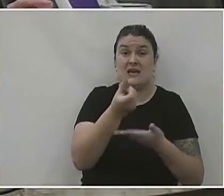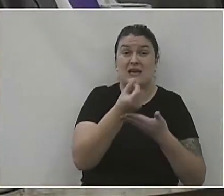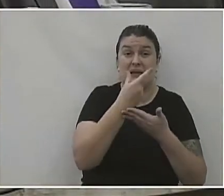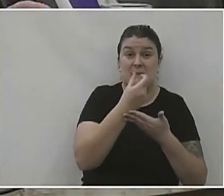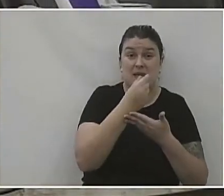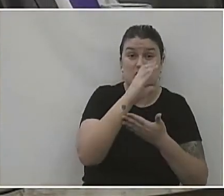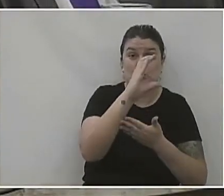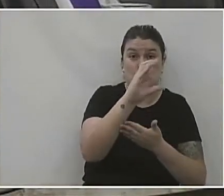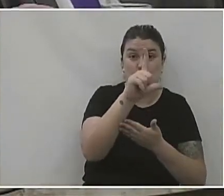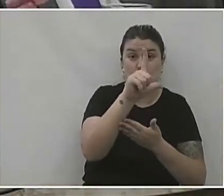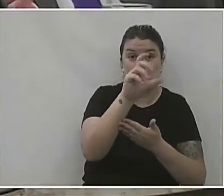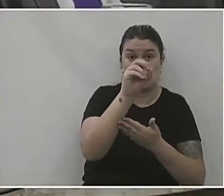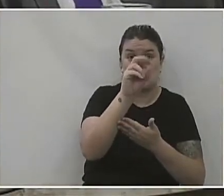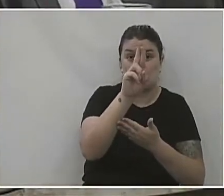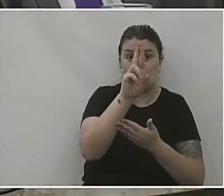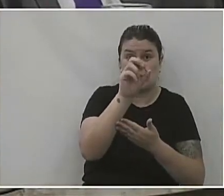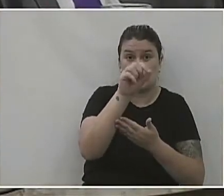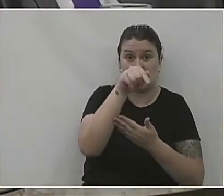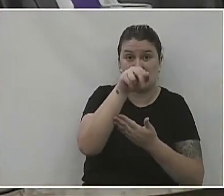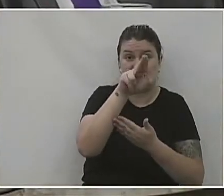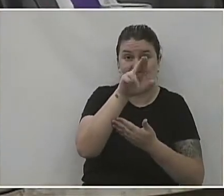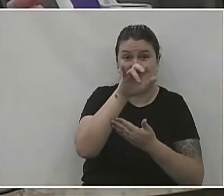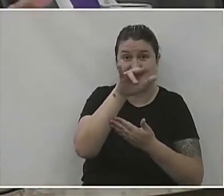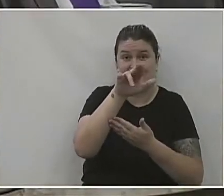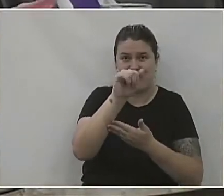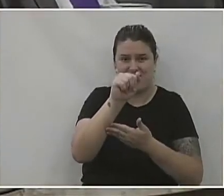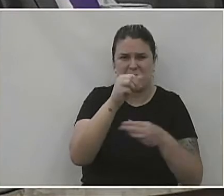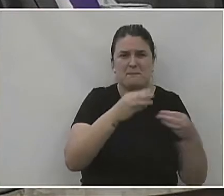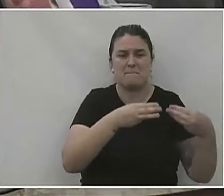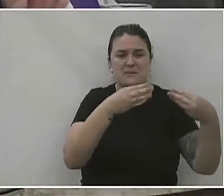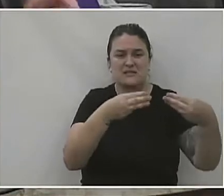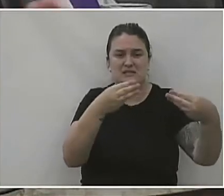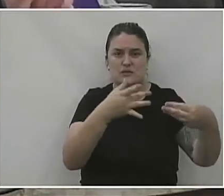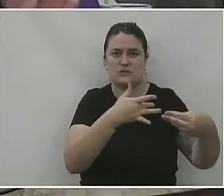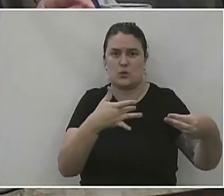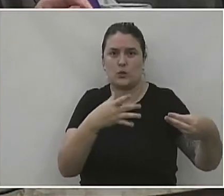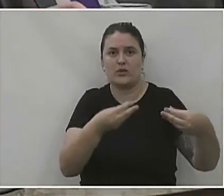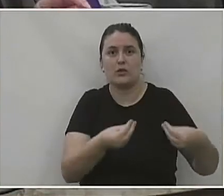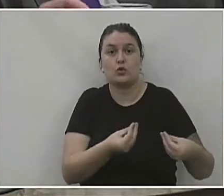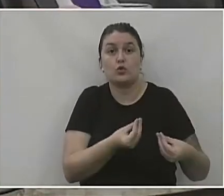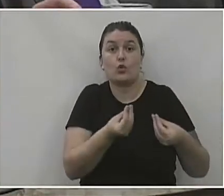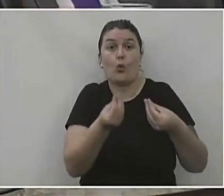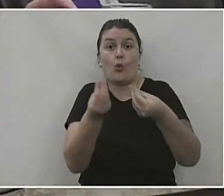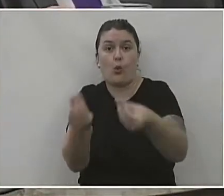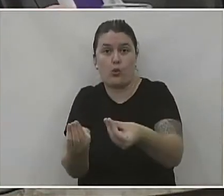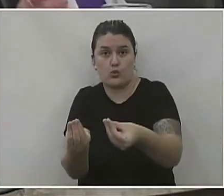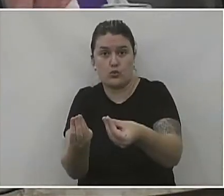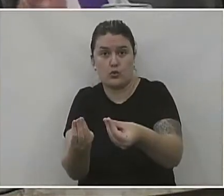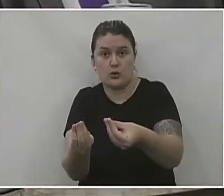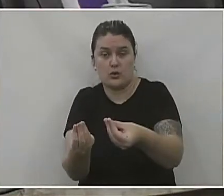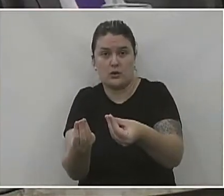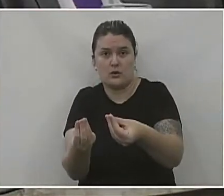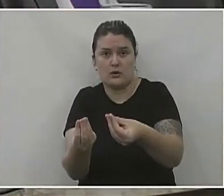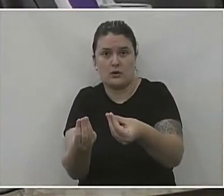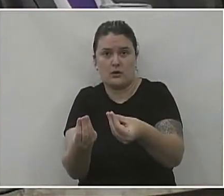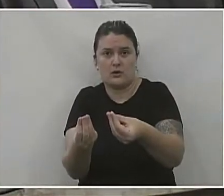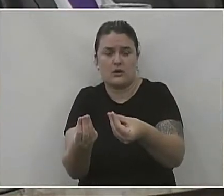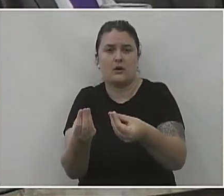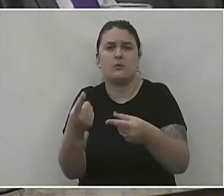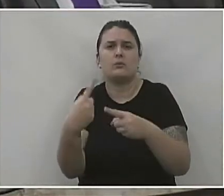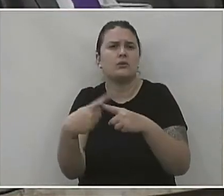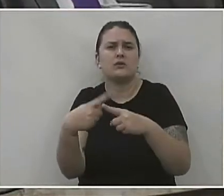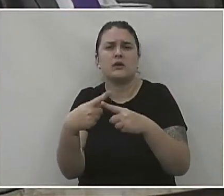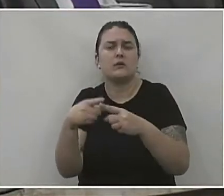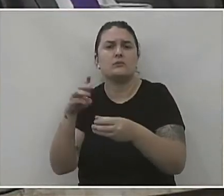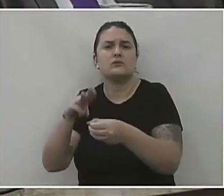enviada pelo Ministério da Saúde de forma gratuita para os estados e o estado do Paraná, mesmo não sendo a favor de seu uso, disponibilizou os